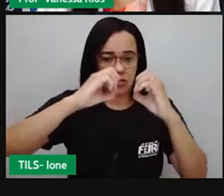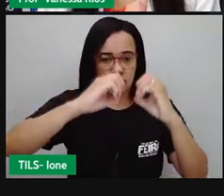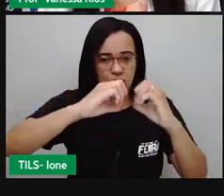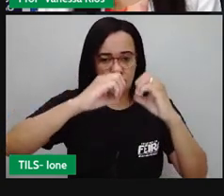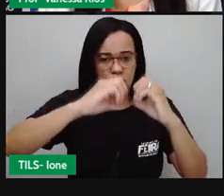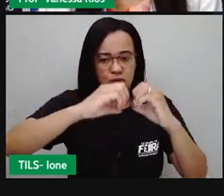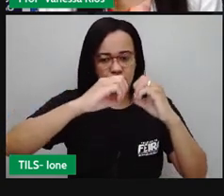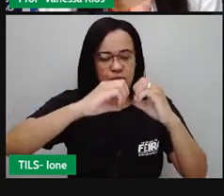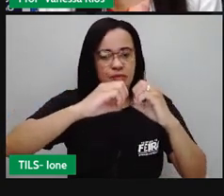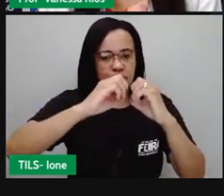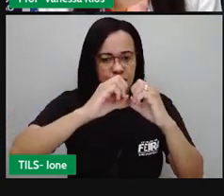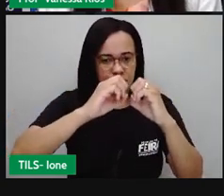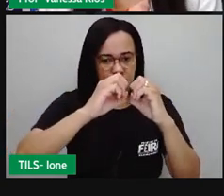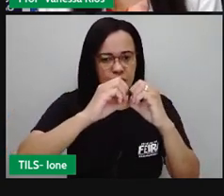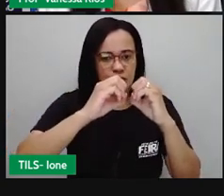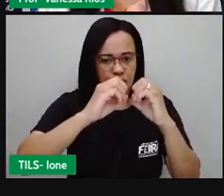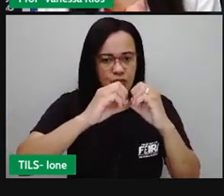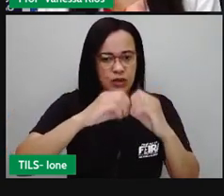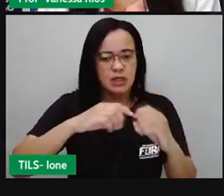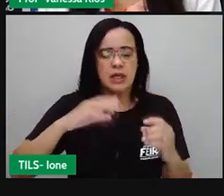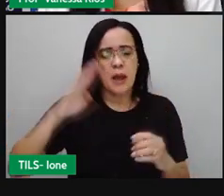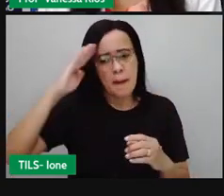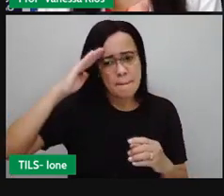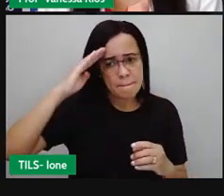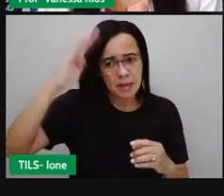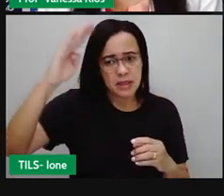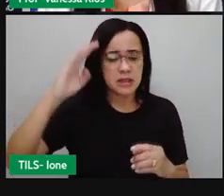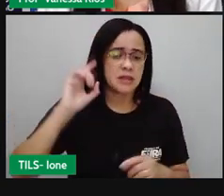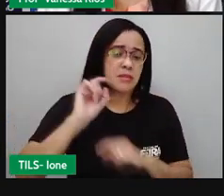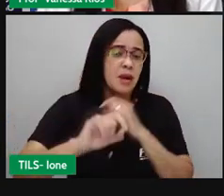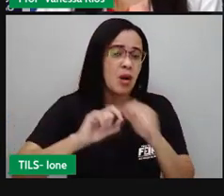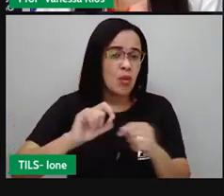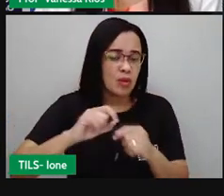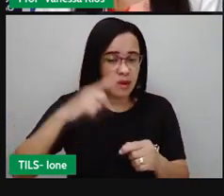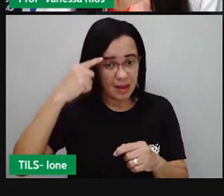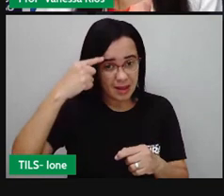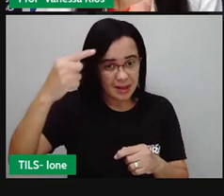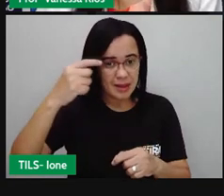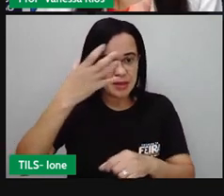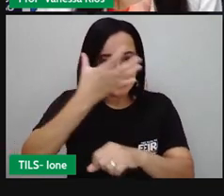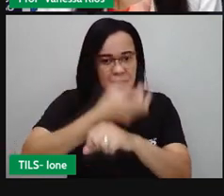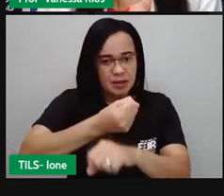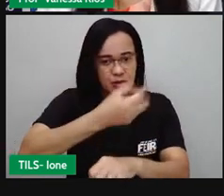principal aí responsável pela filtração do sangue.